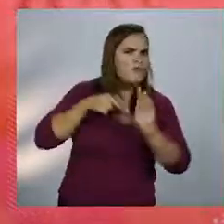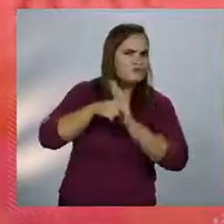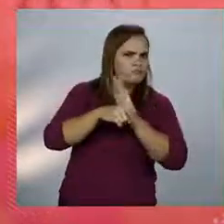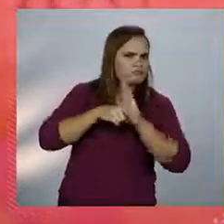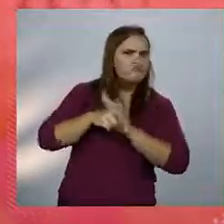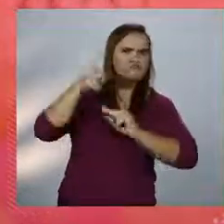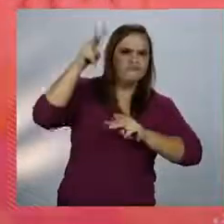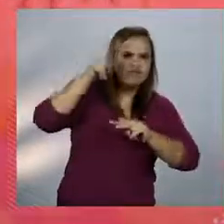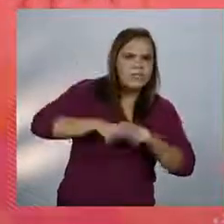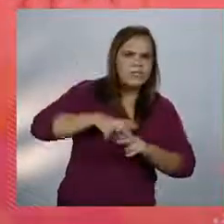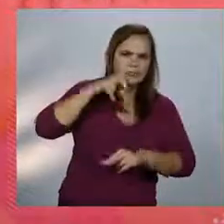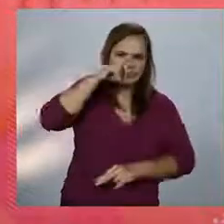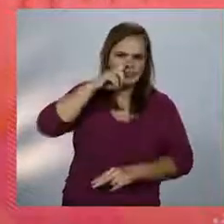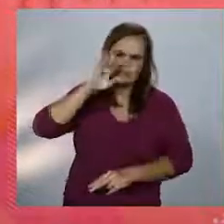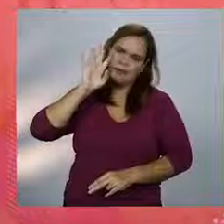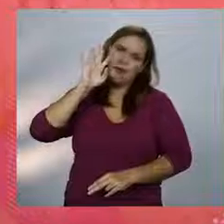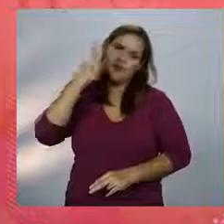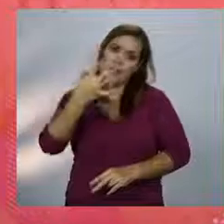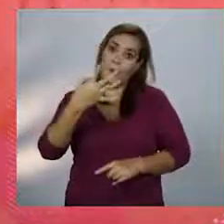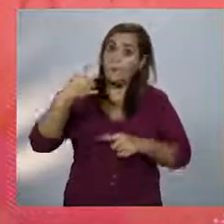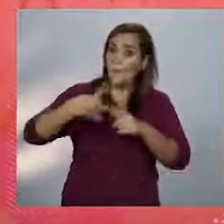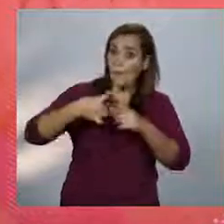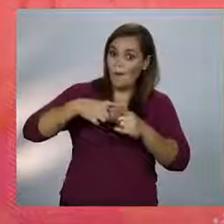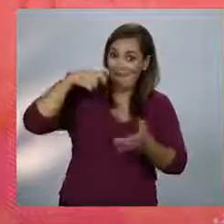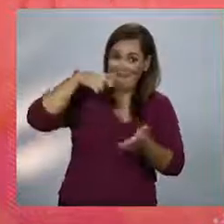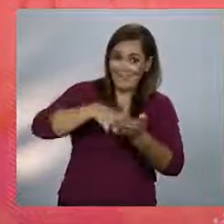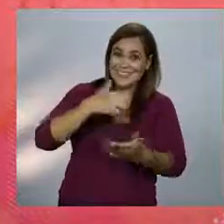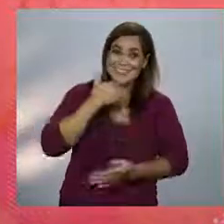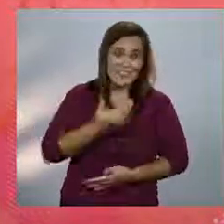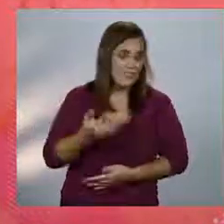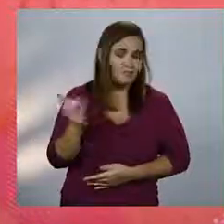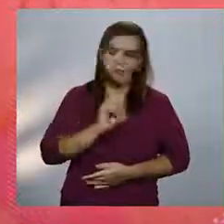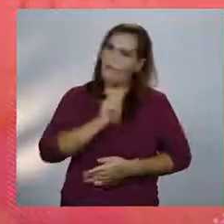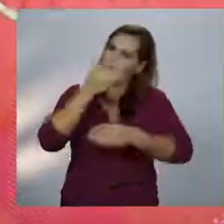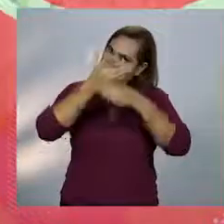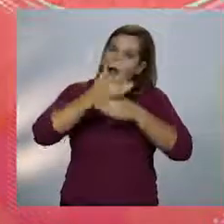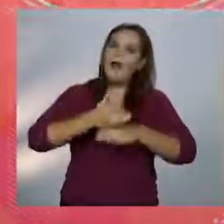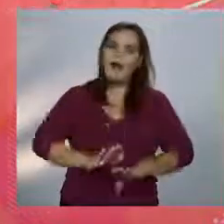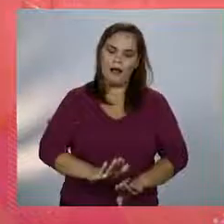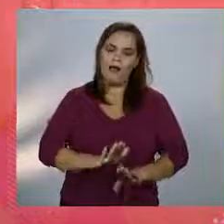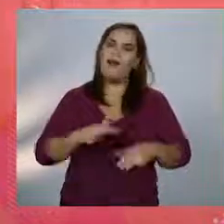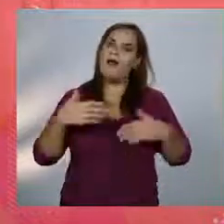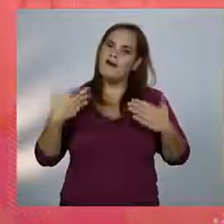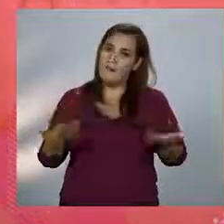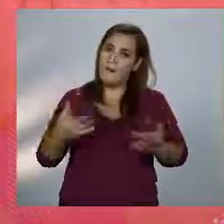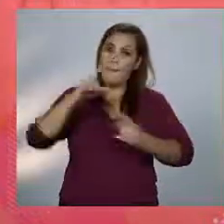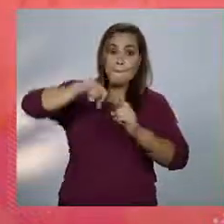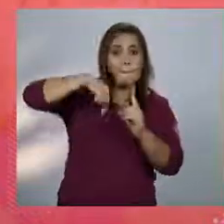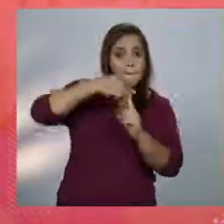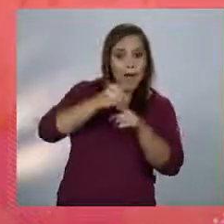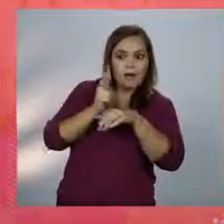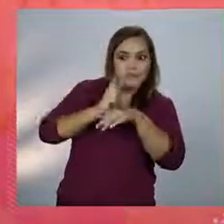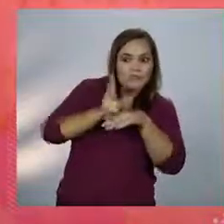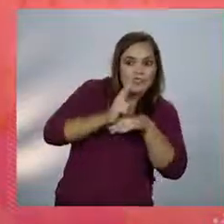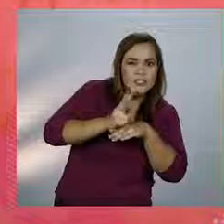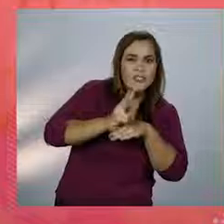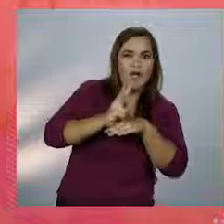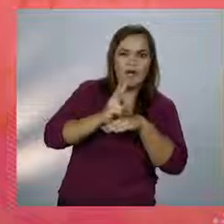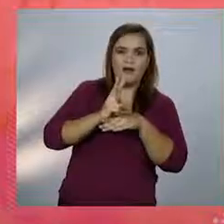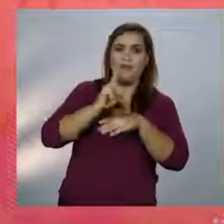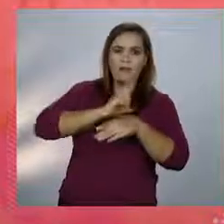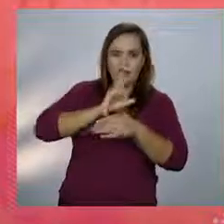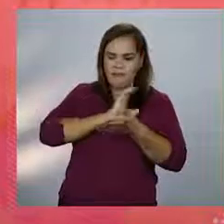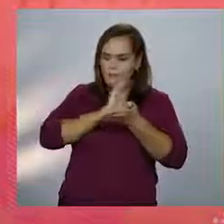e solucionar o crime porque só assim se acaba com a impunidade, mais vigilância, investir em